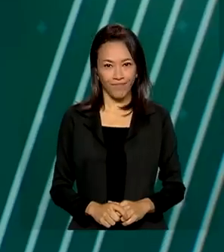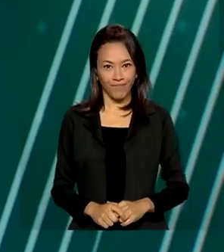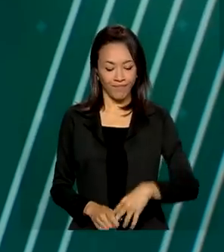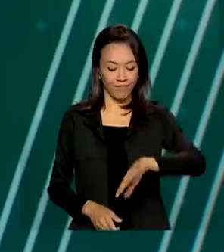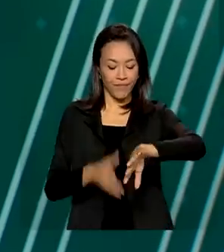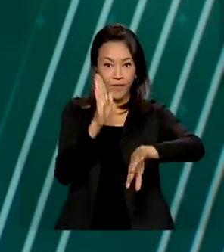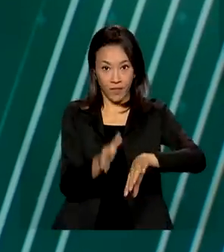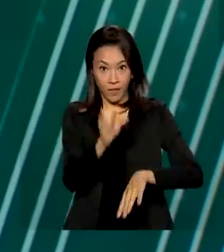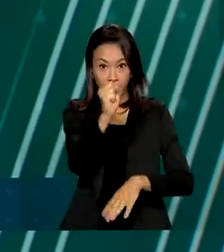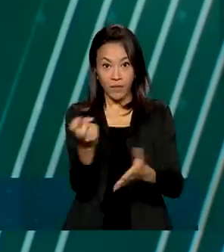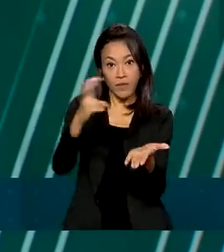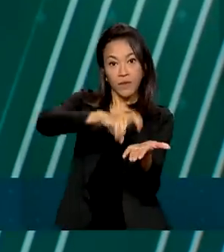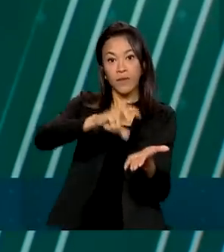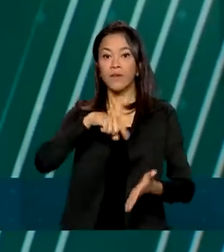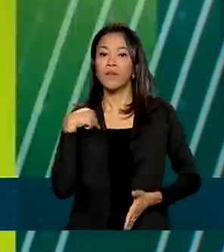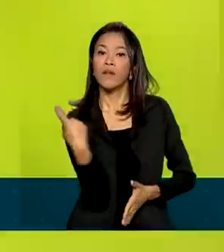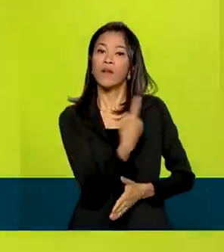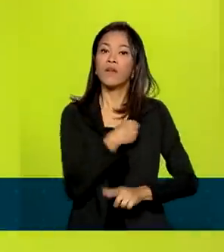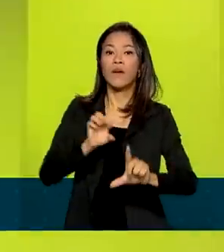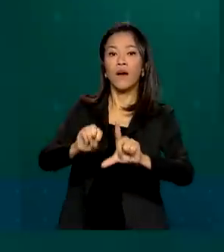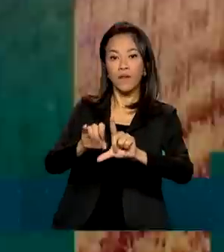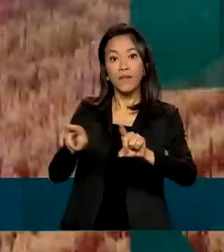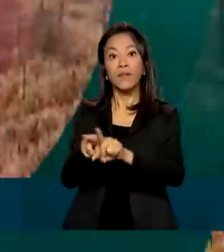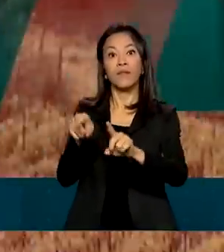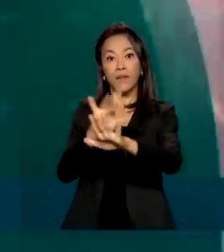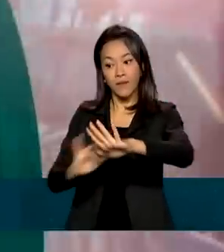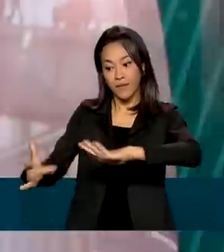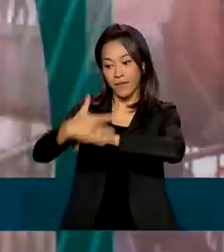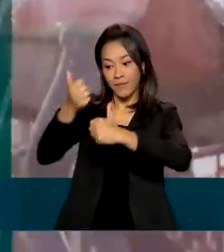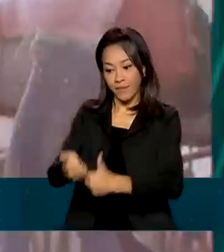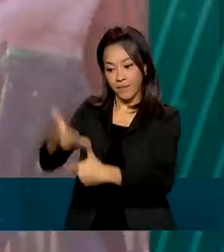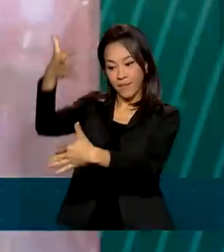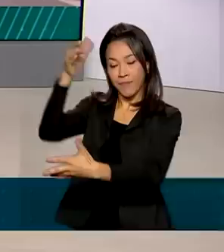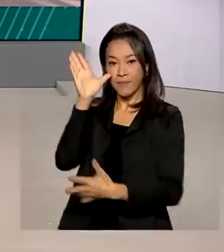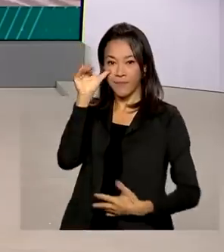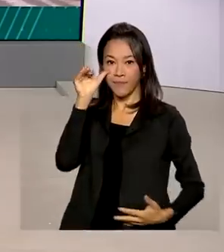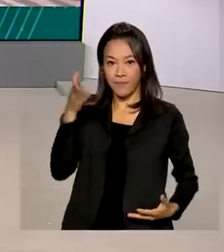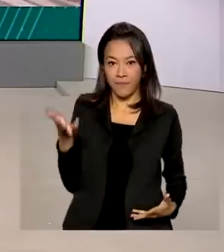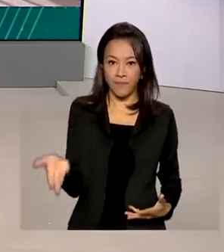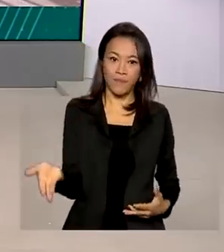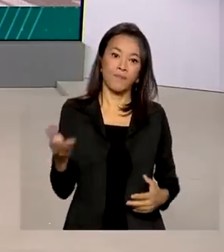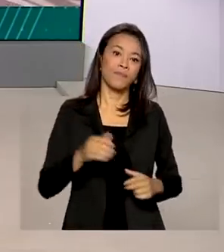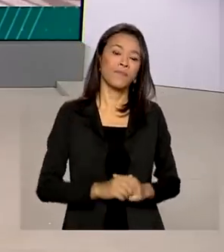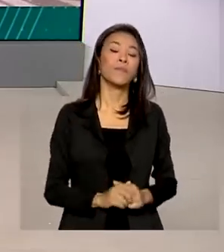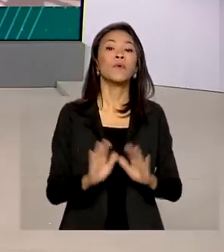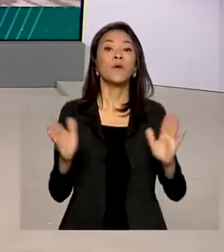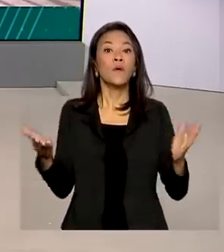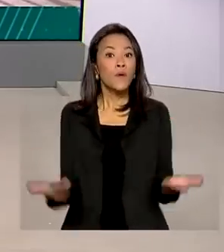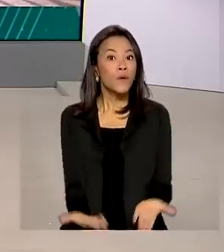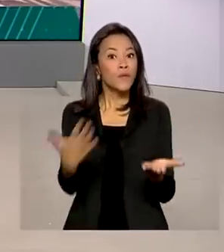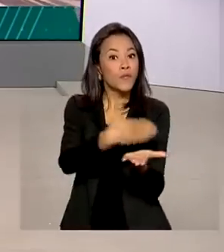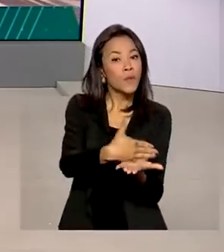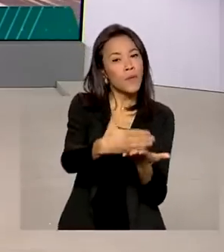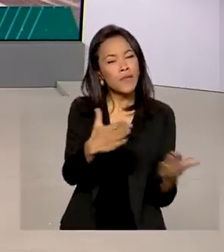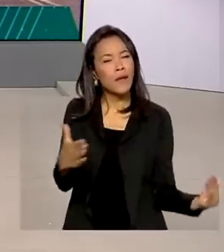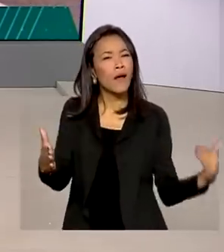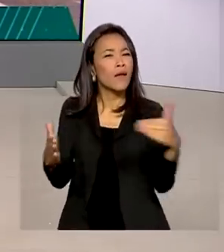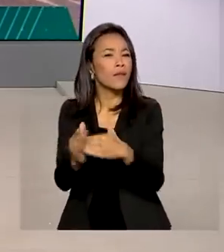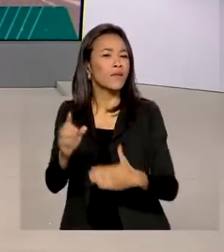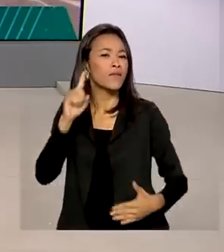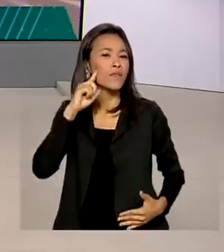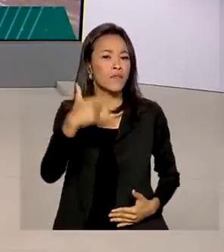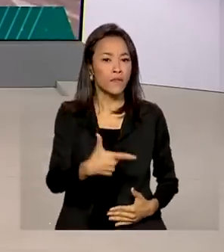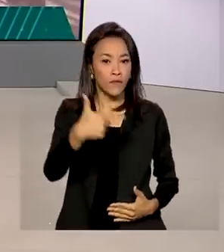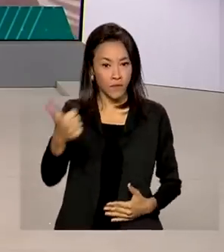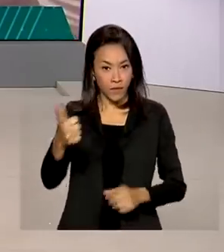Oito horas da manhã, estamos ao vivo também pelas redes sociais. Começam hoje e vão até 21 de maio